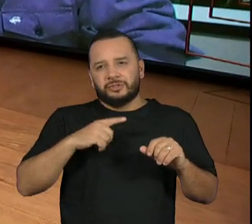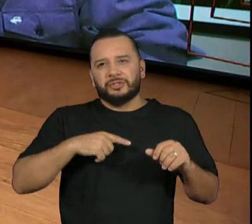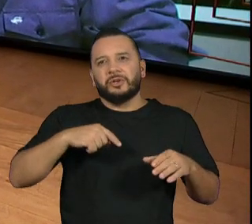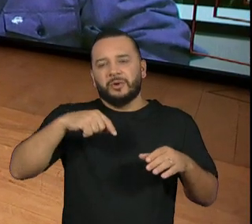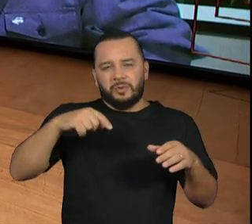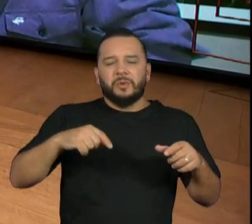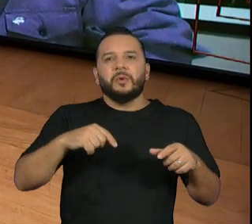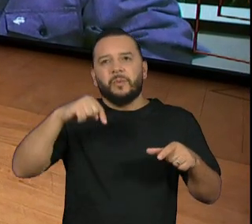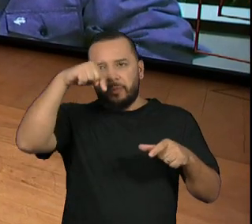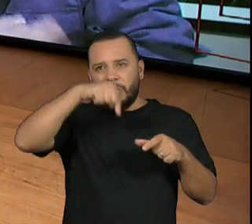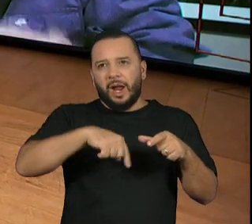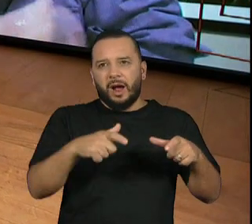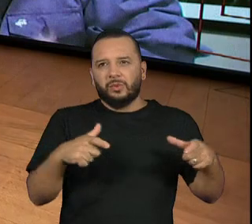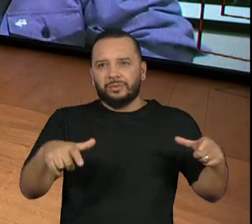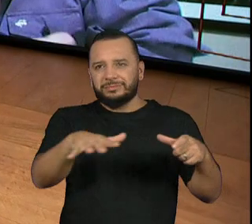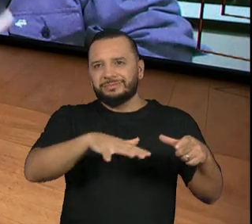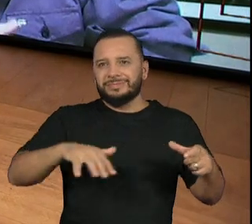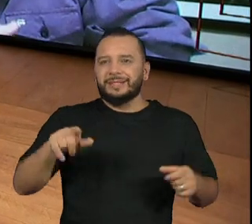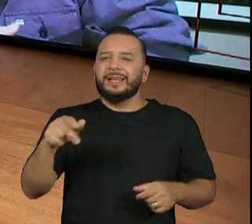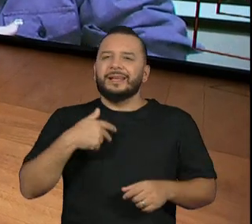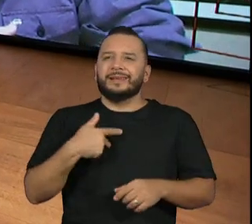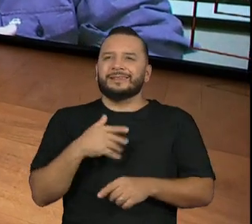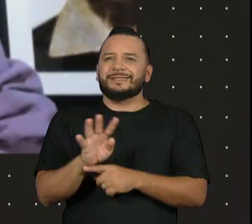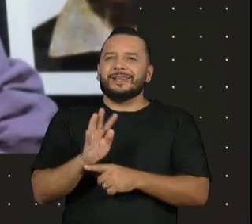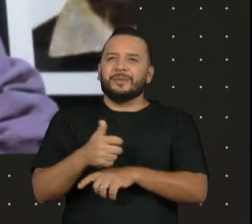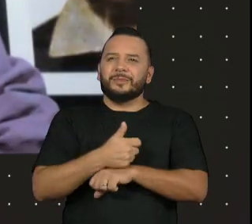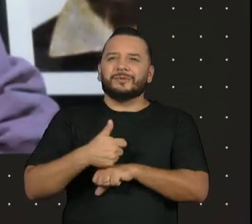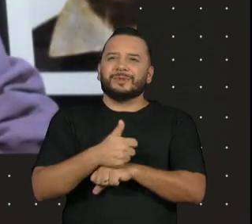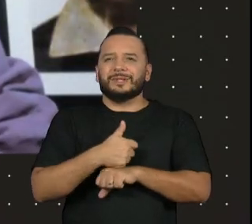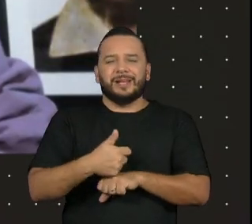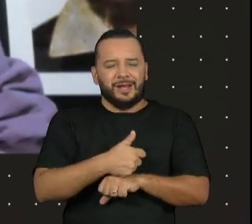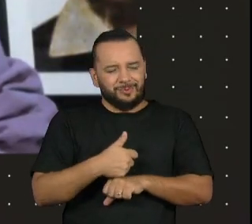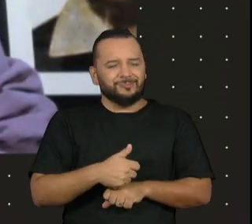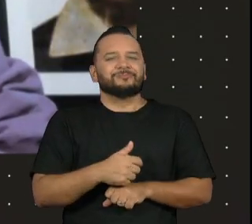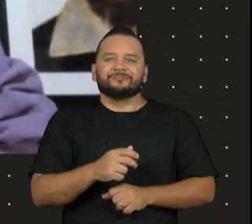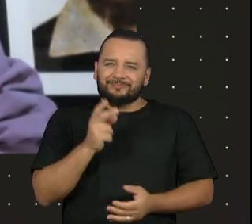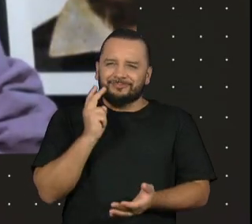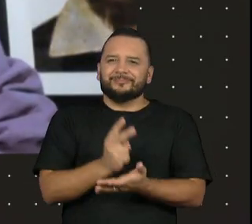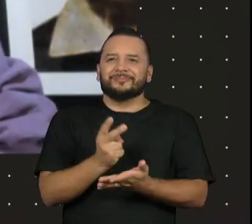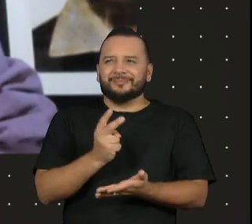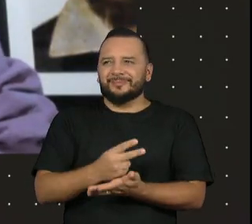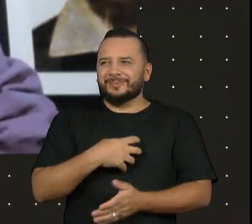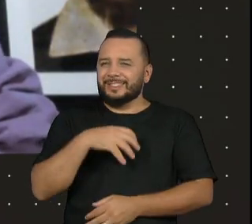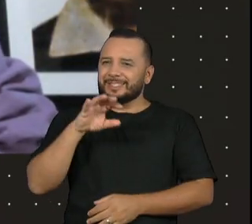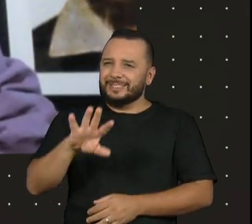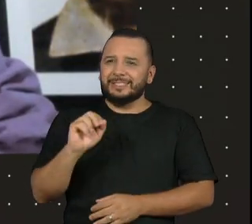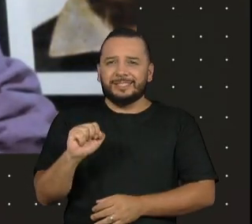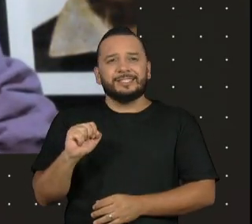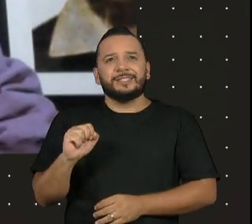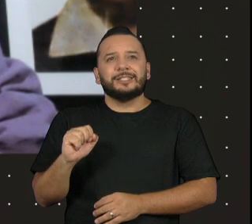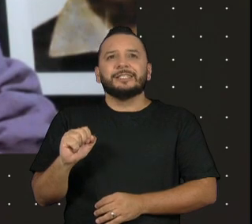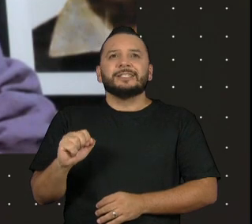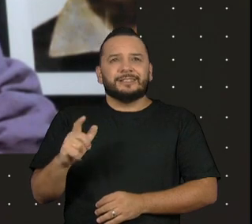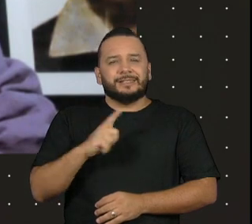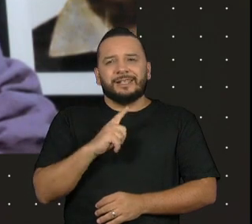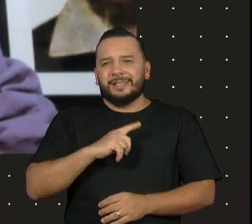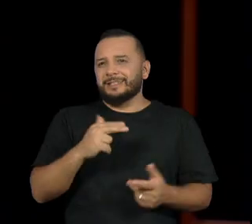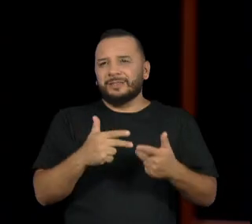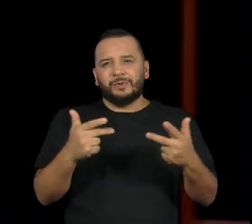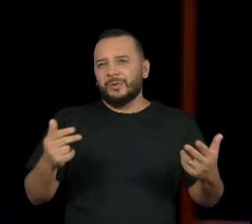cineasta muito... Sempre foi um cineasta muito ativo. E essas coisas... Tem um pique de